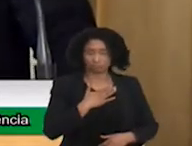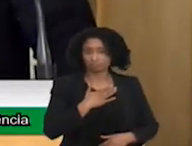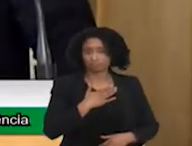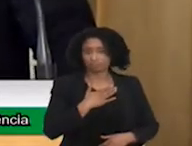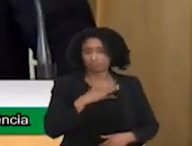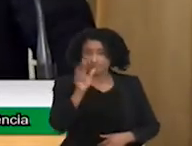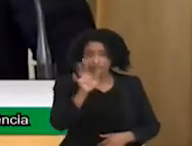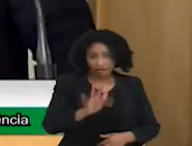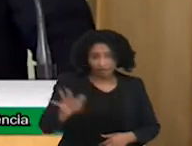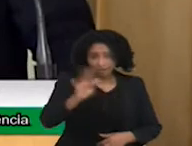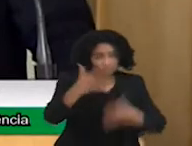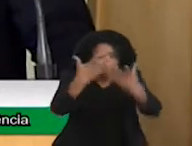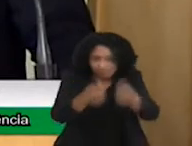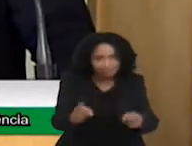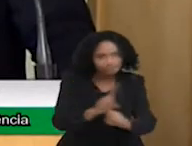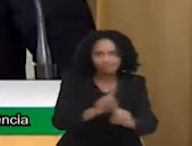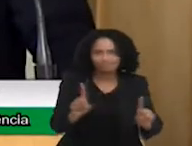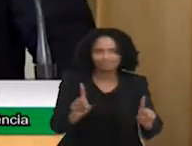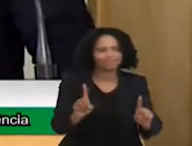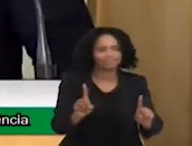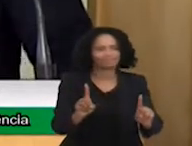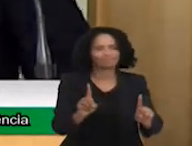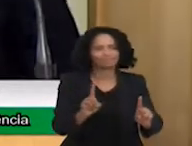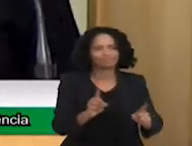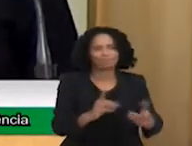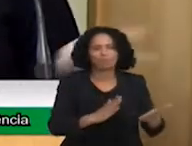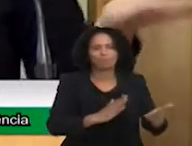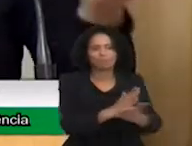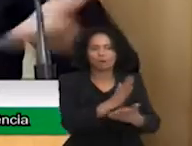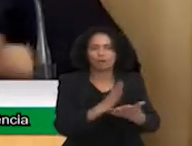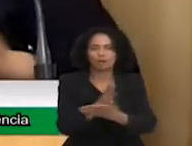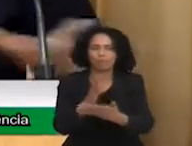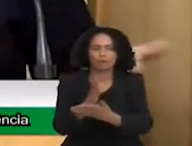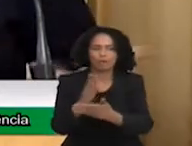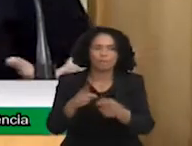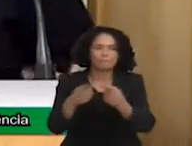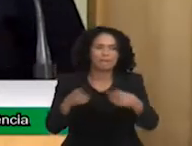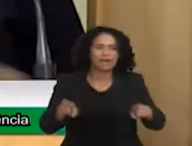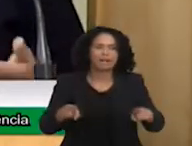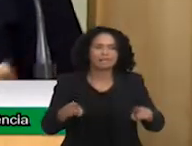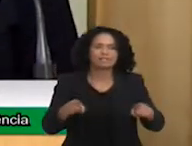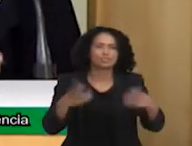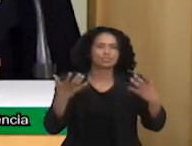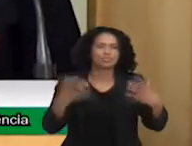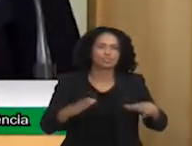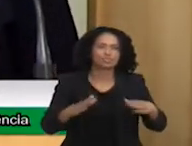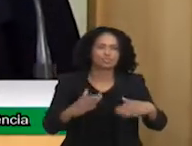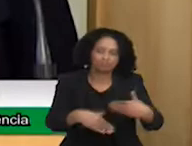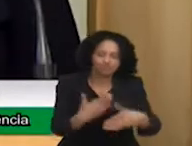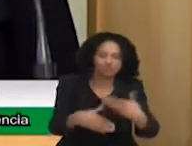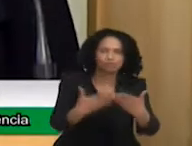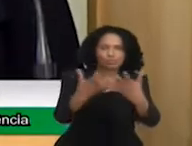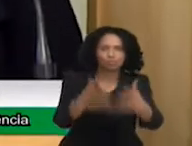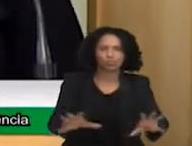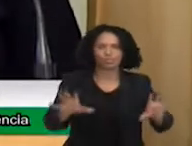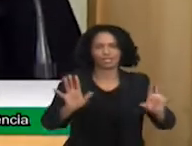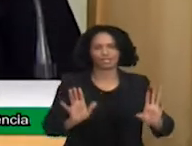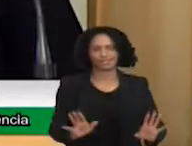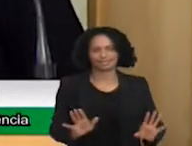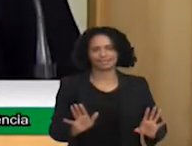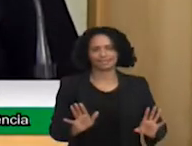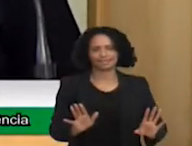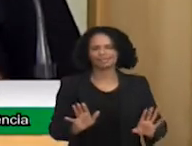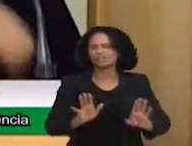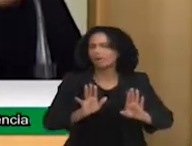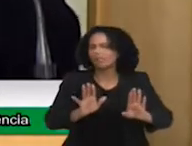E como ele fazia parte dentro de um parque público para ter a integração social, porque a inclusão, o objetivo da inclusão, gente, é a